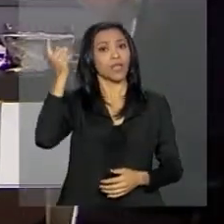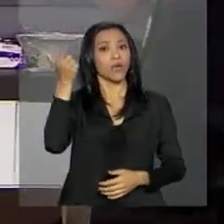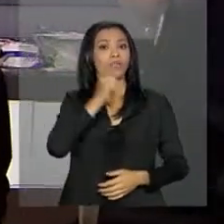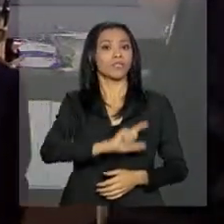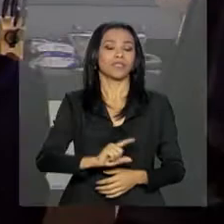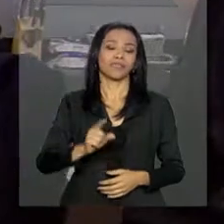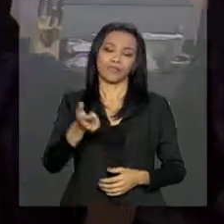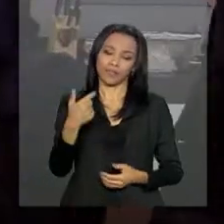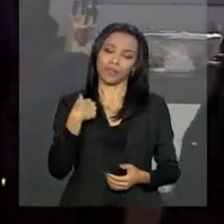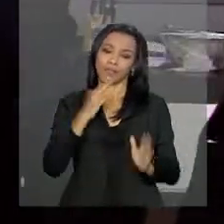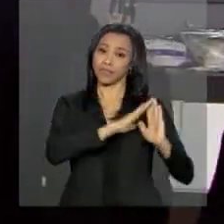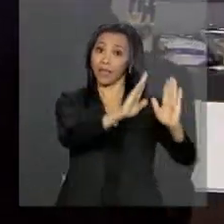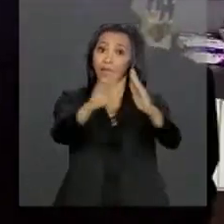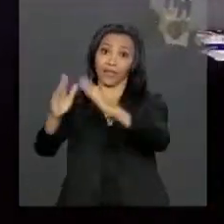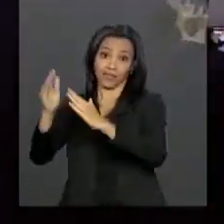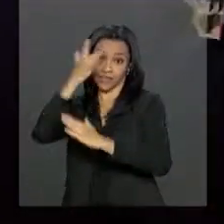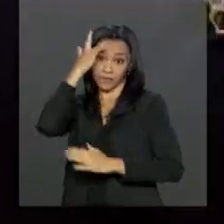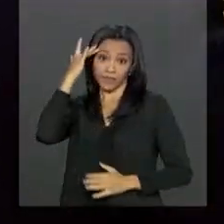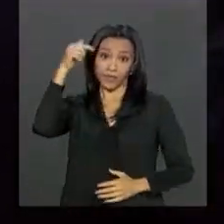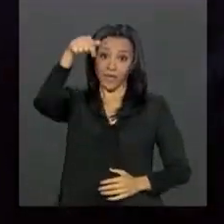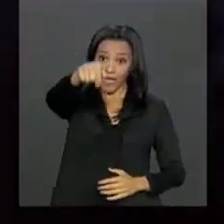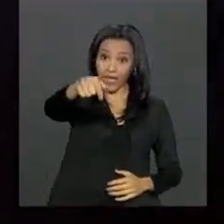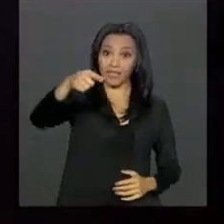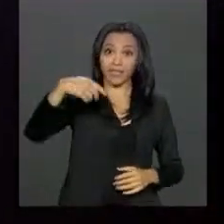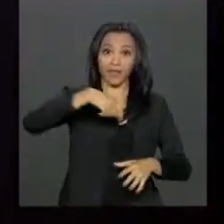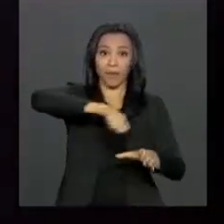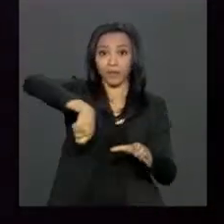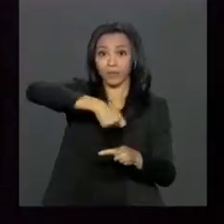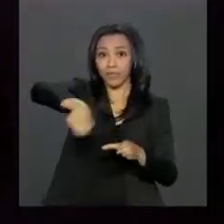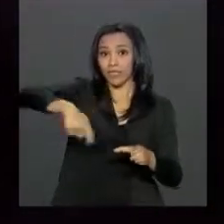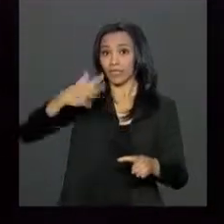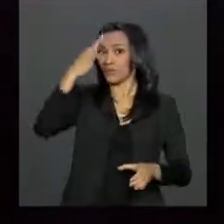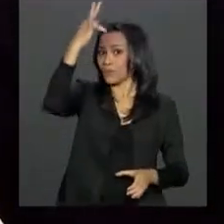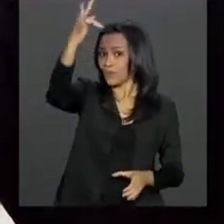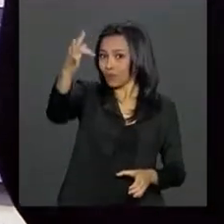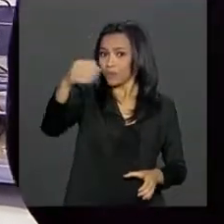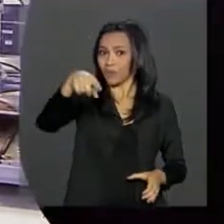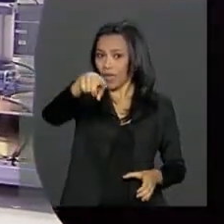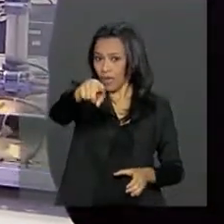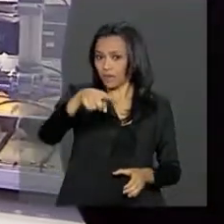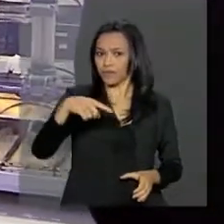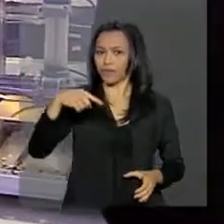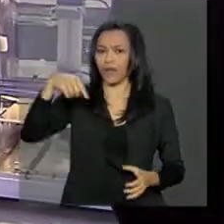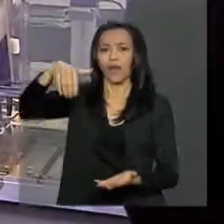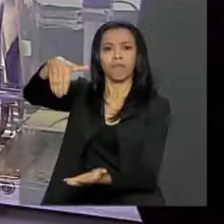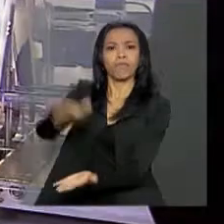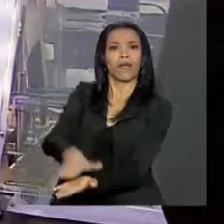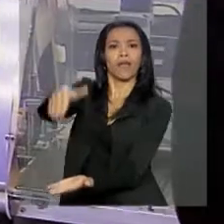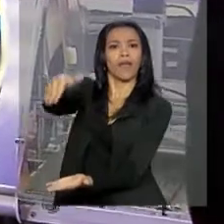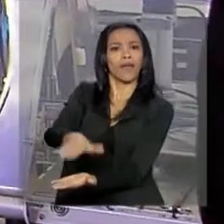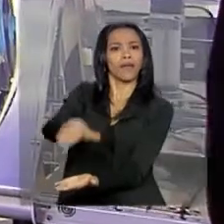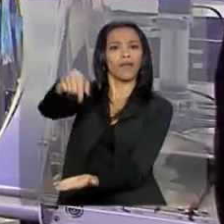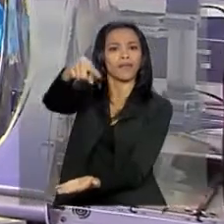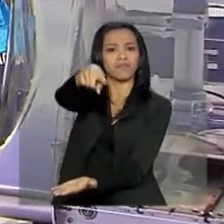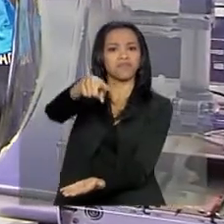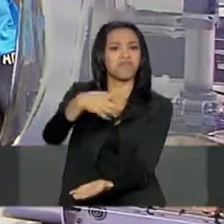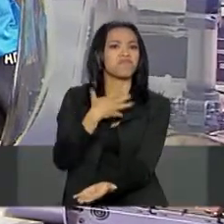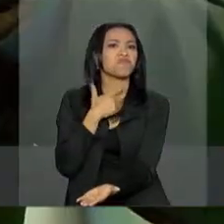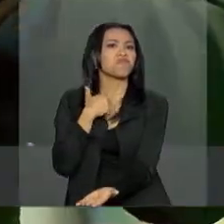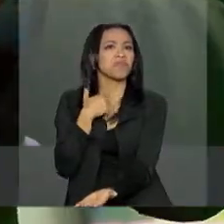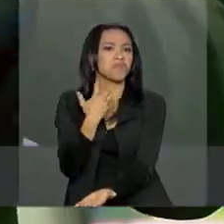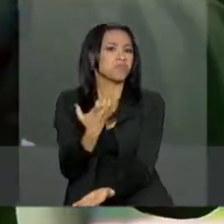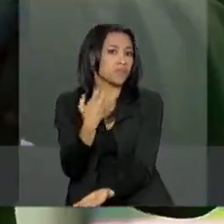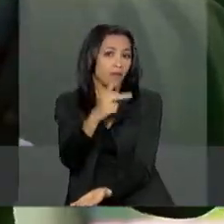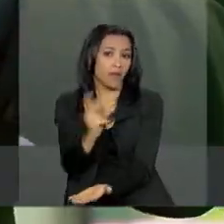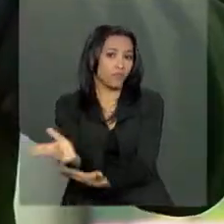nossas casas. Essa aqui é a cozinha do futuro, com máquinas como essa, que imprime a panqueca no formato que você quiser.